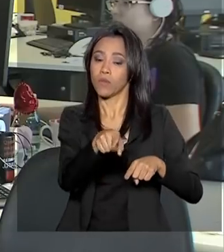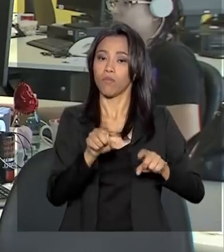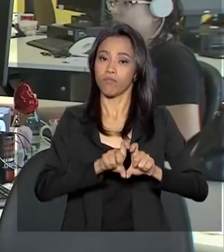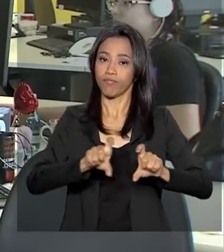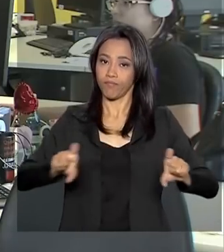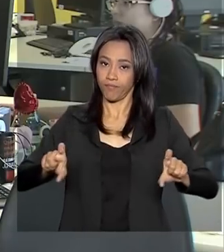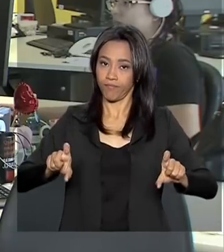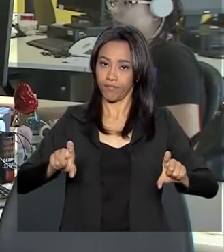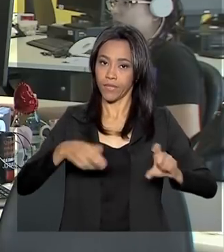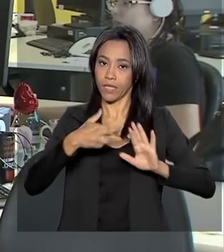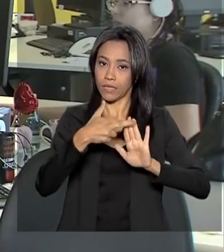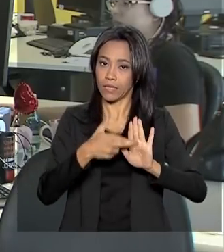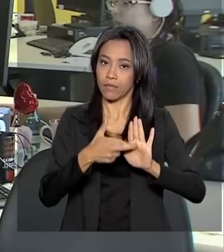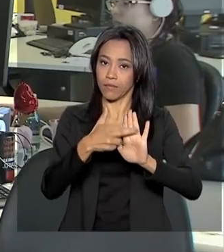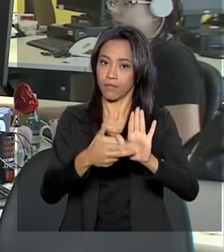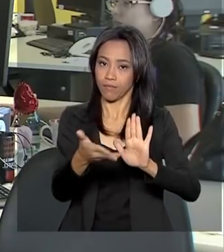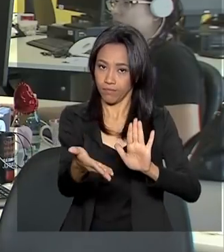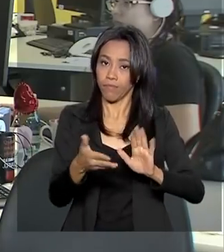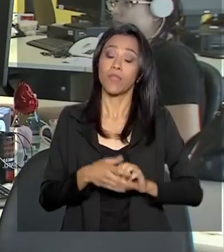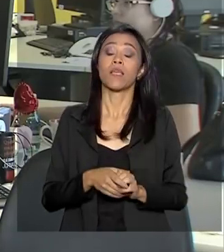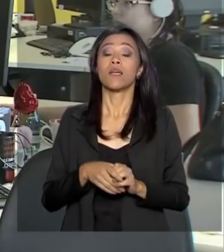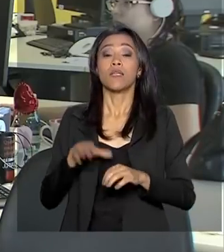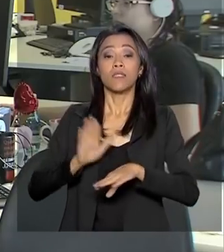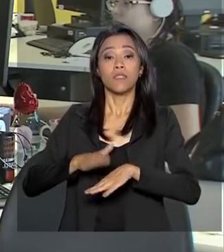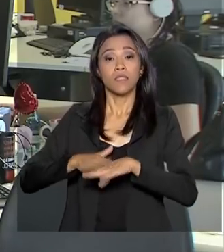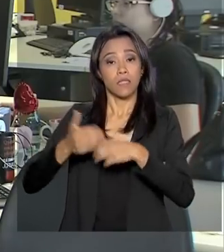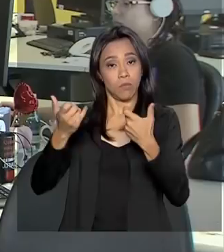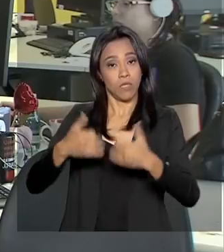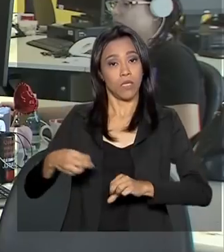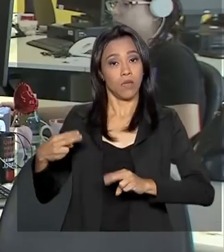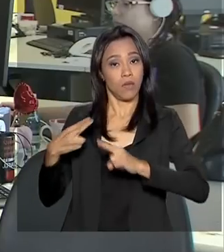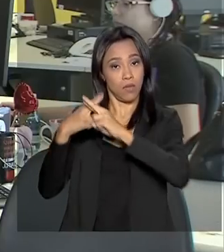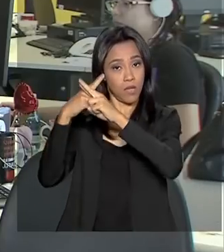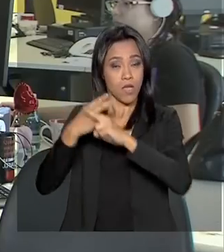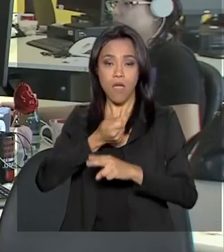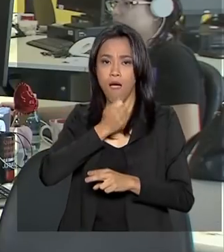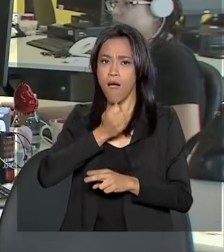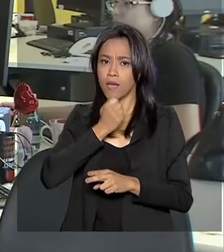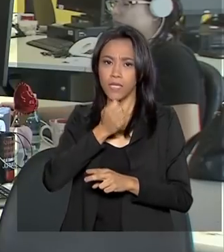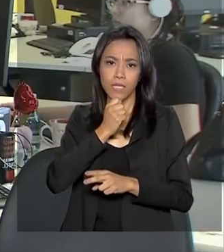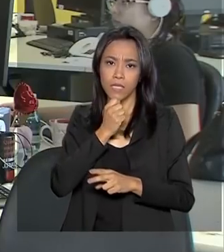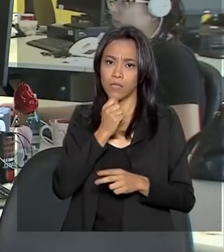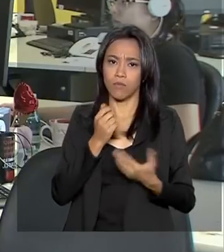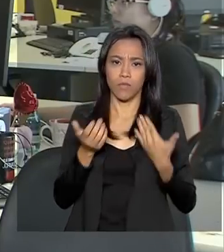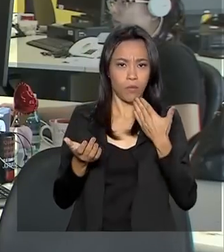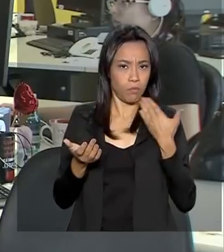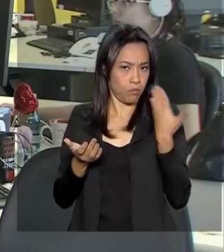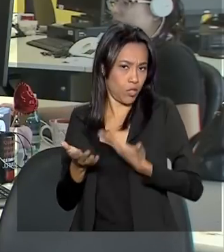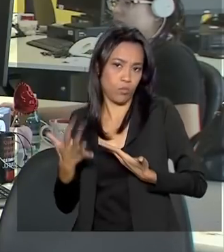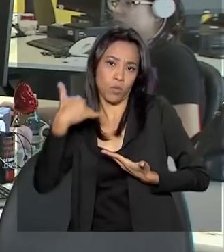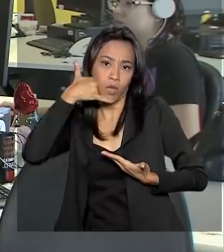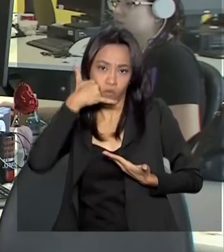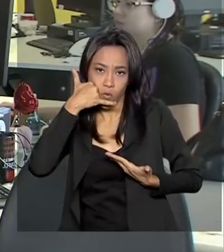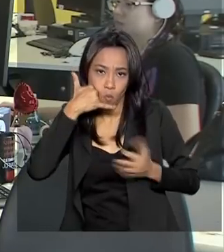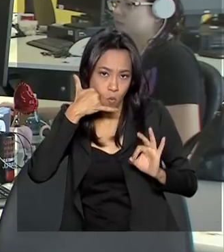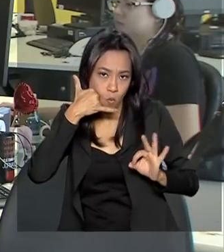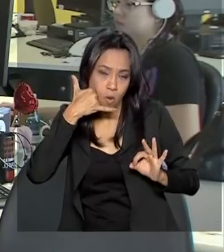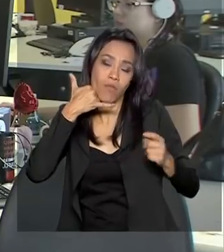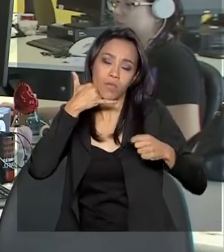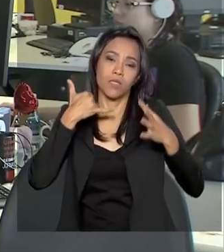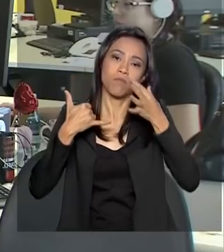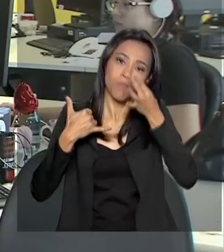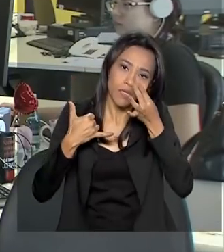3. De acordo com a Caixa Econômica Federal, o trabalhador que não tiver confirmada a pré-abilitação pelo teleserviço vai ter que